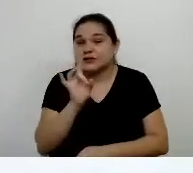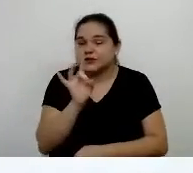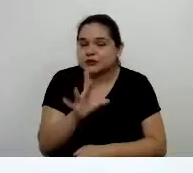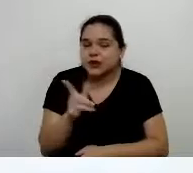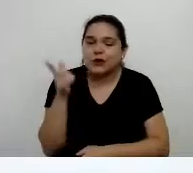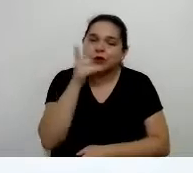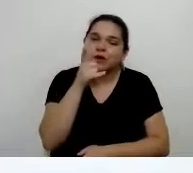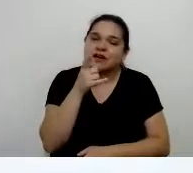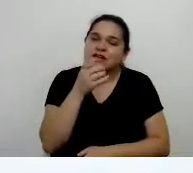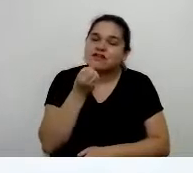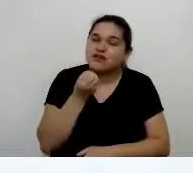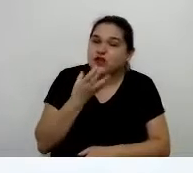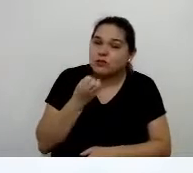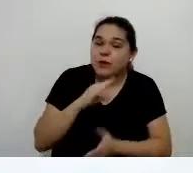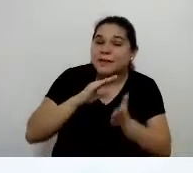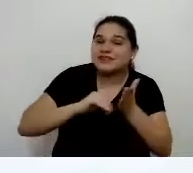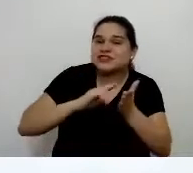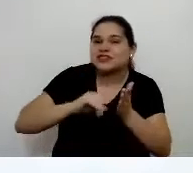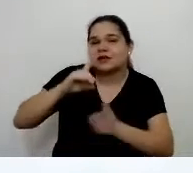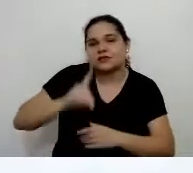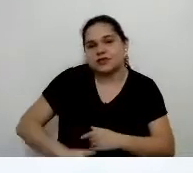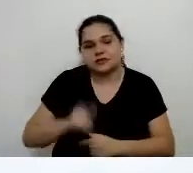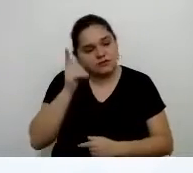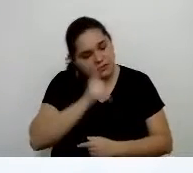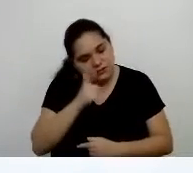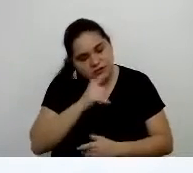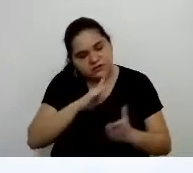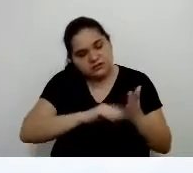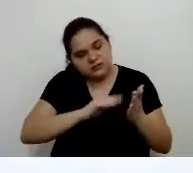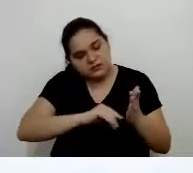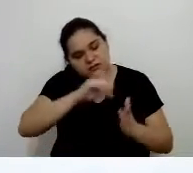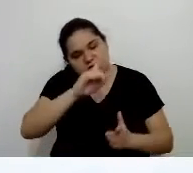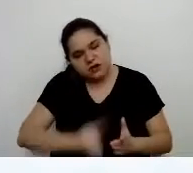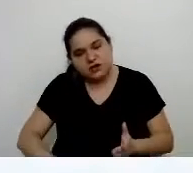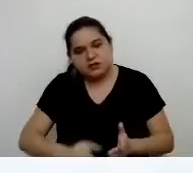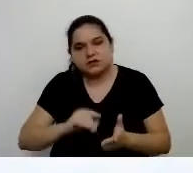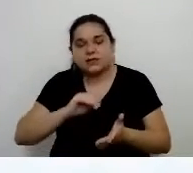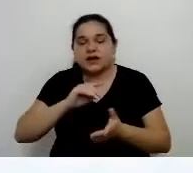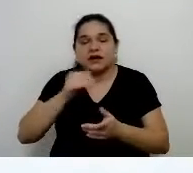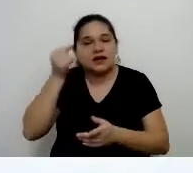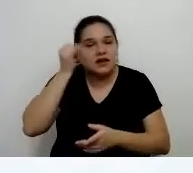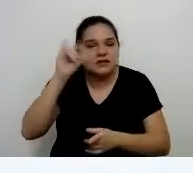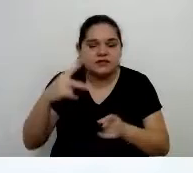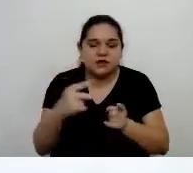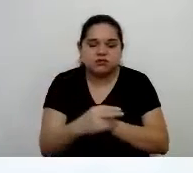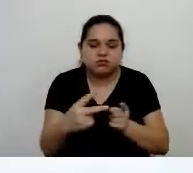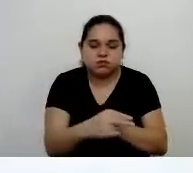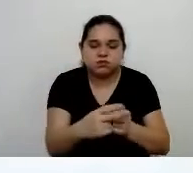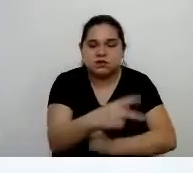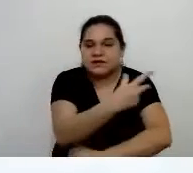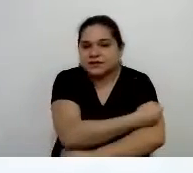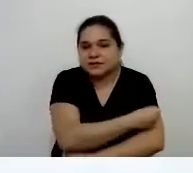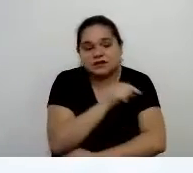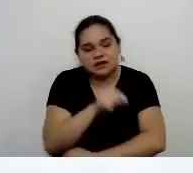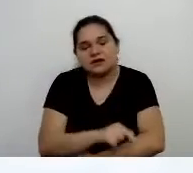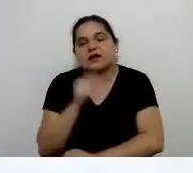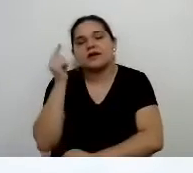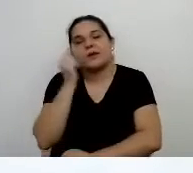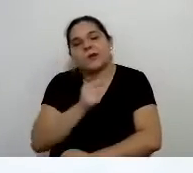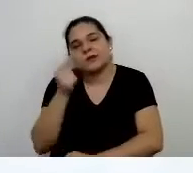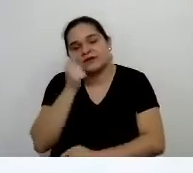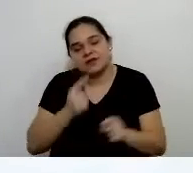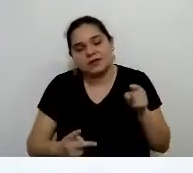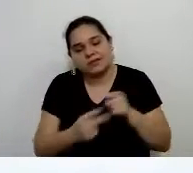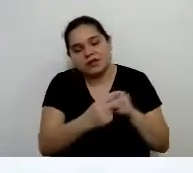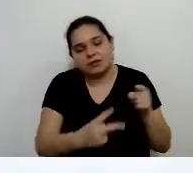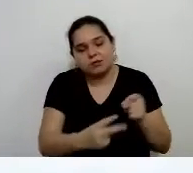para... tirar todas as possibilidades de imunização. Para isso, ele foi muito eficiente, ele conseguiu realmente, com